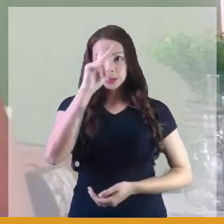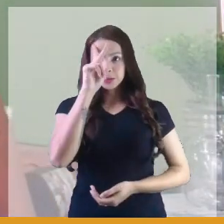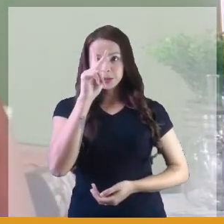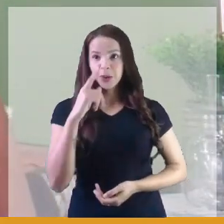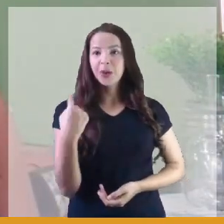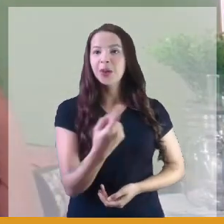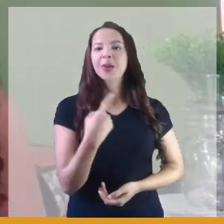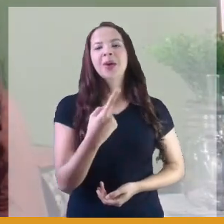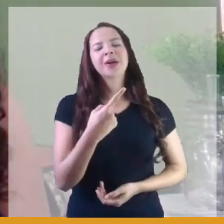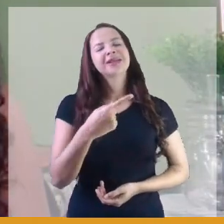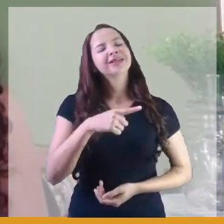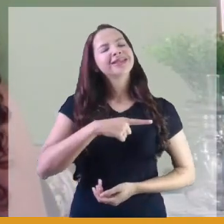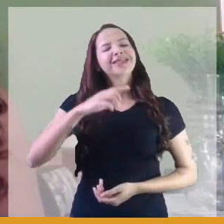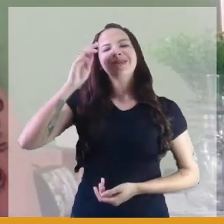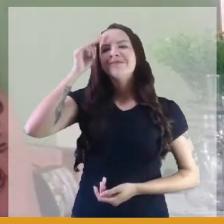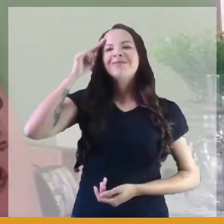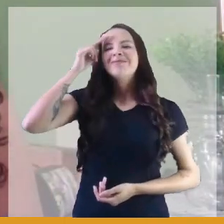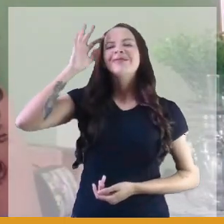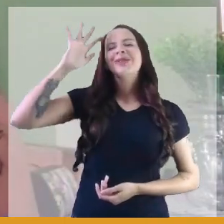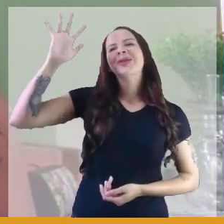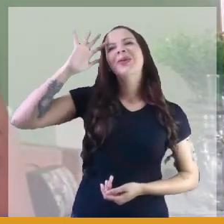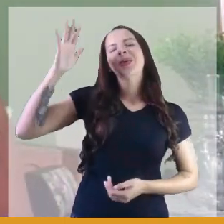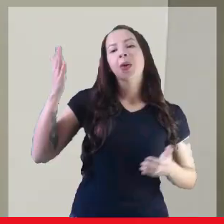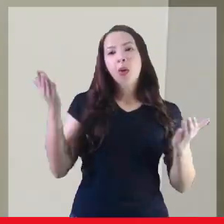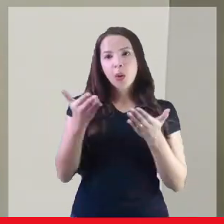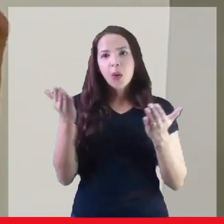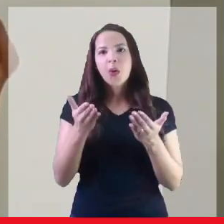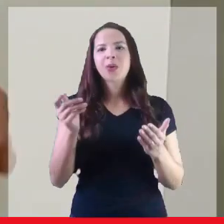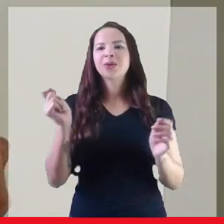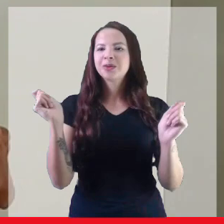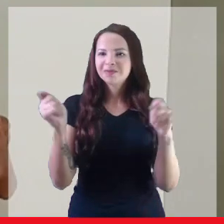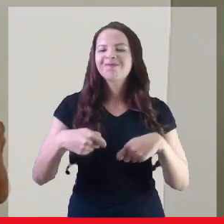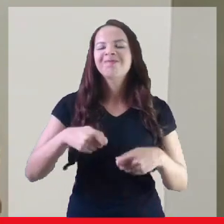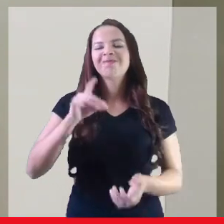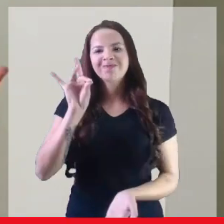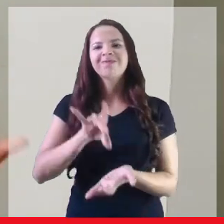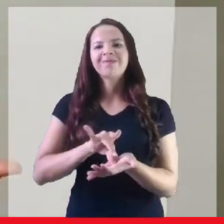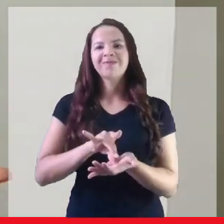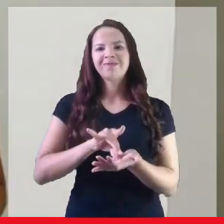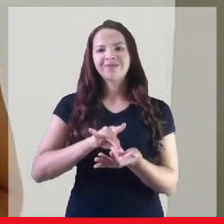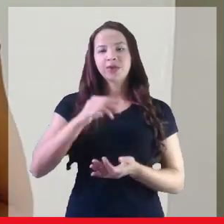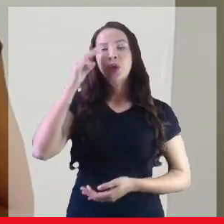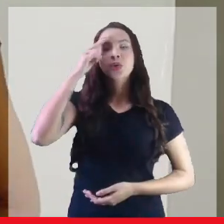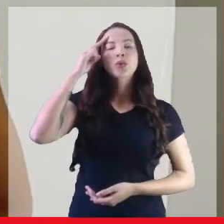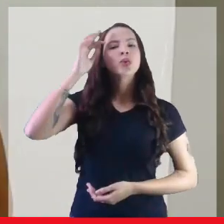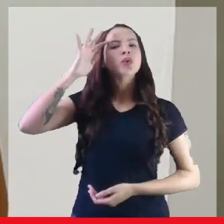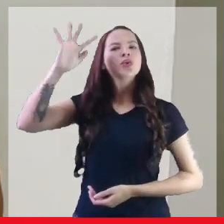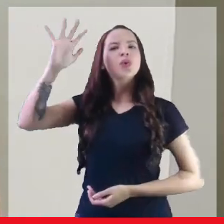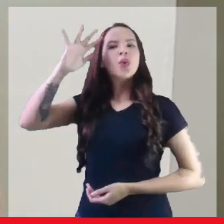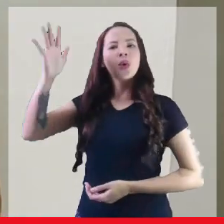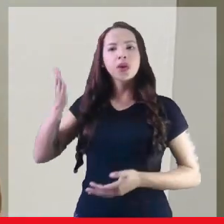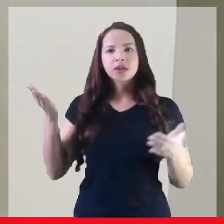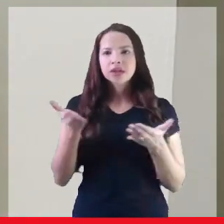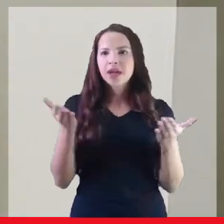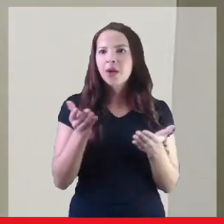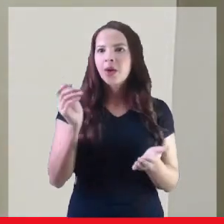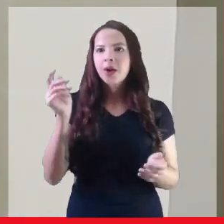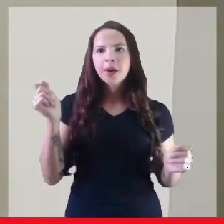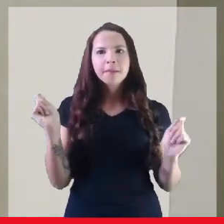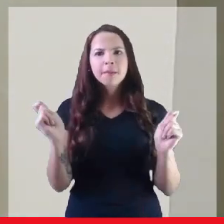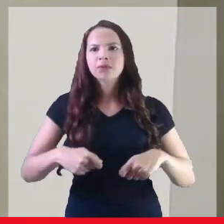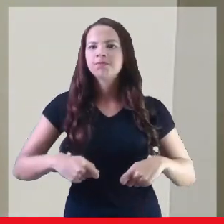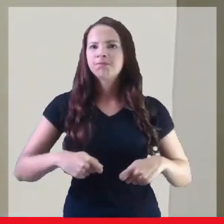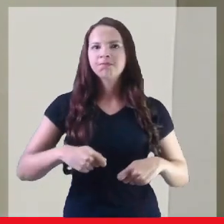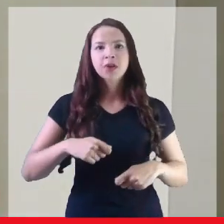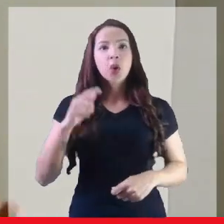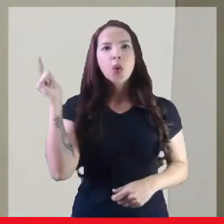sonhos que se tornaram possíveis, concretos. De sonhos que agora são palpáveis. Sonhos de um